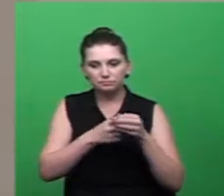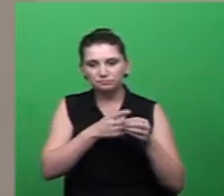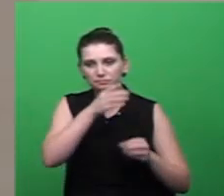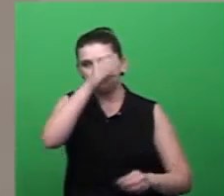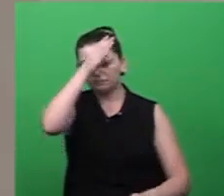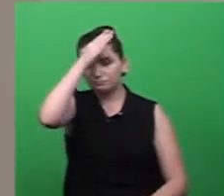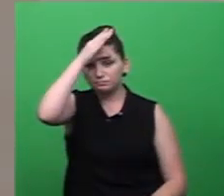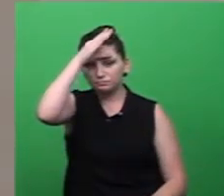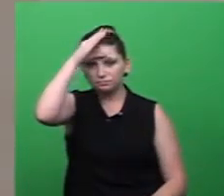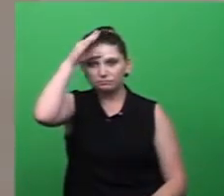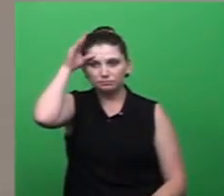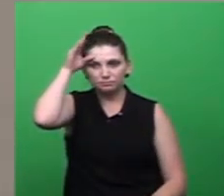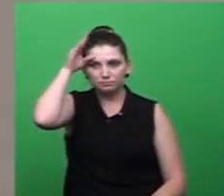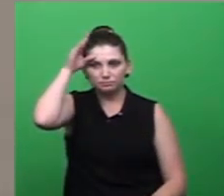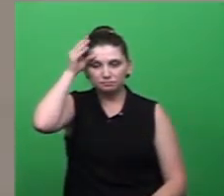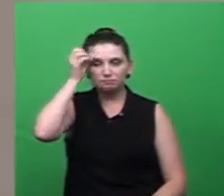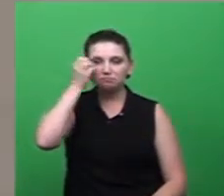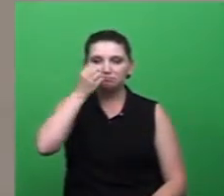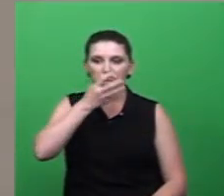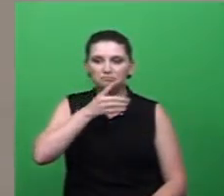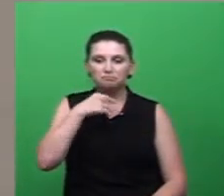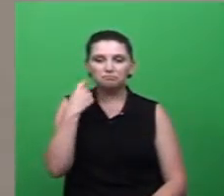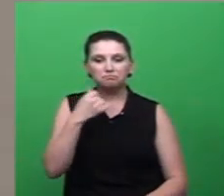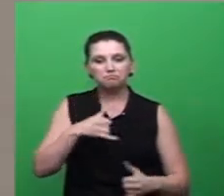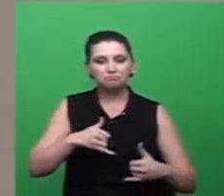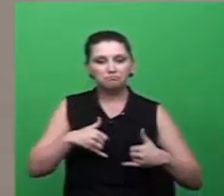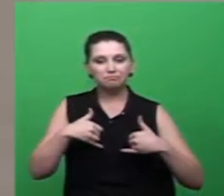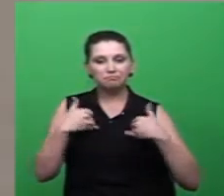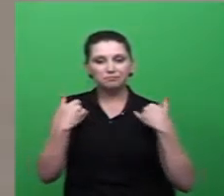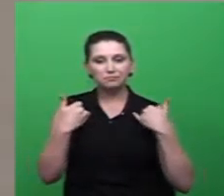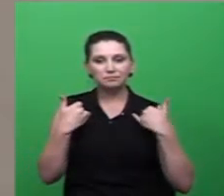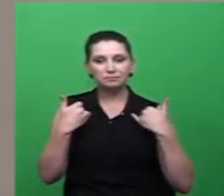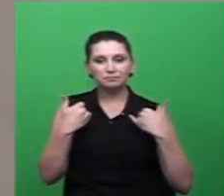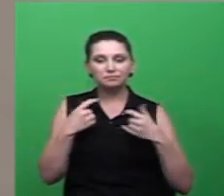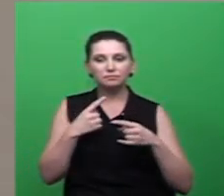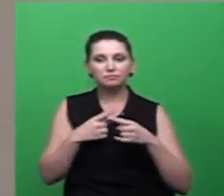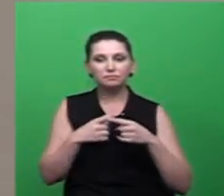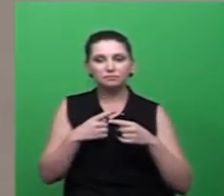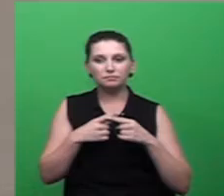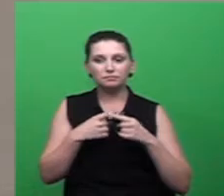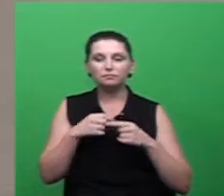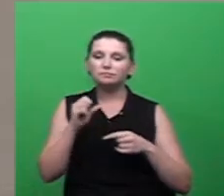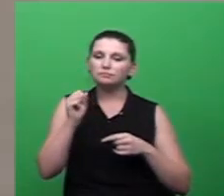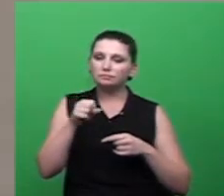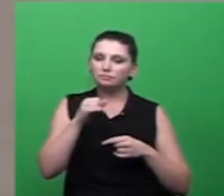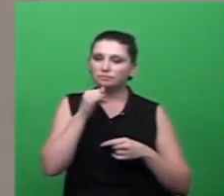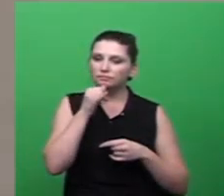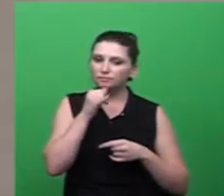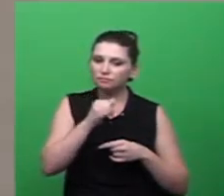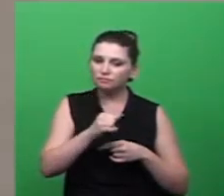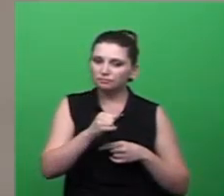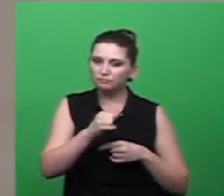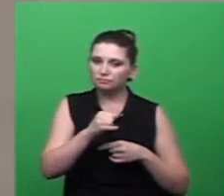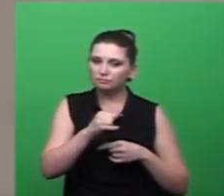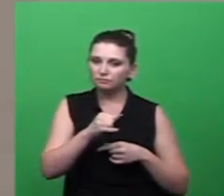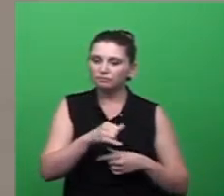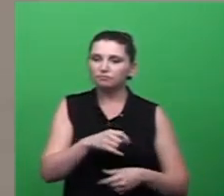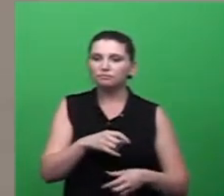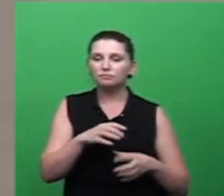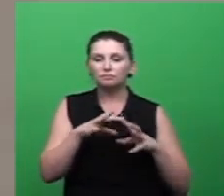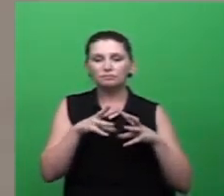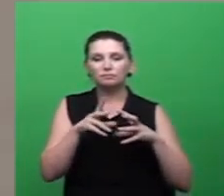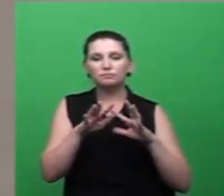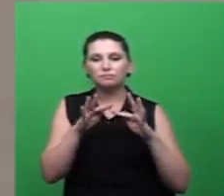através deste título, é que nos enche de orgulho, pois serve de exemplo, onde as